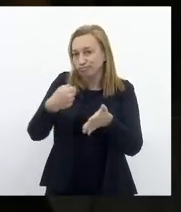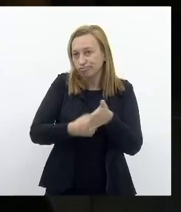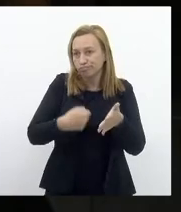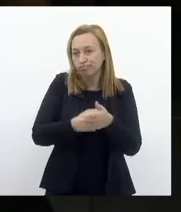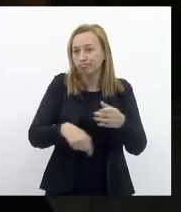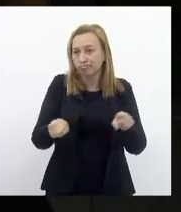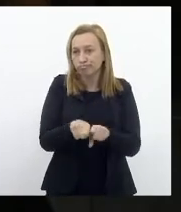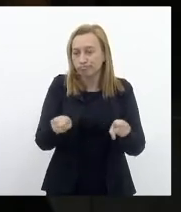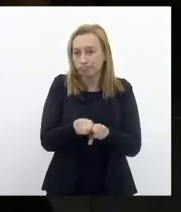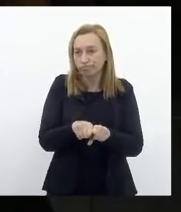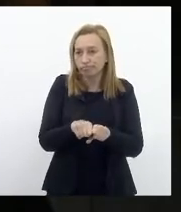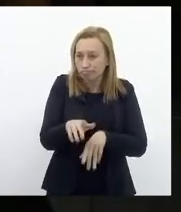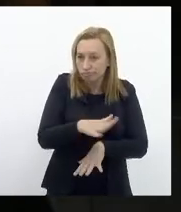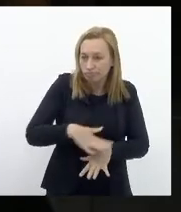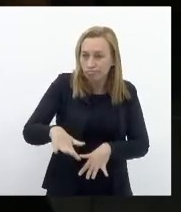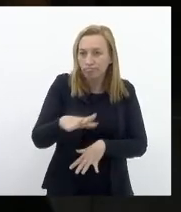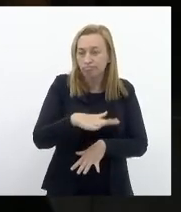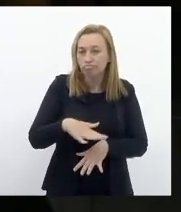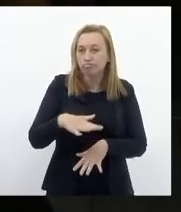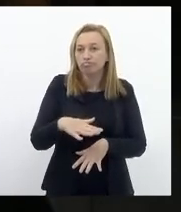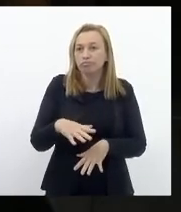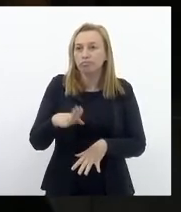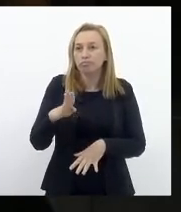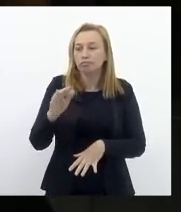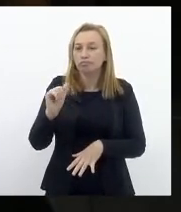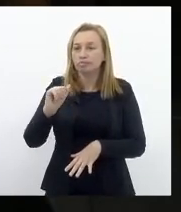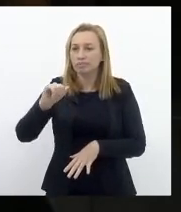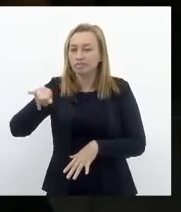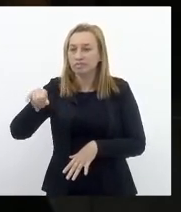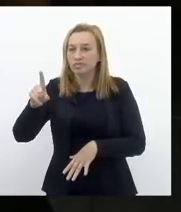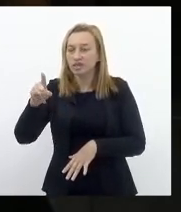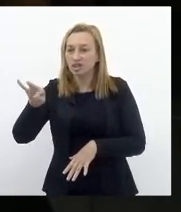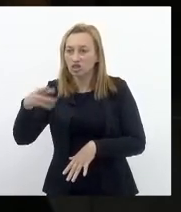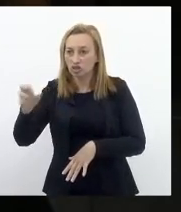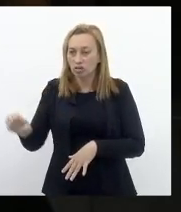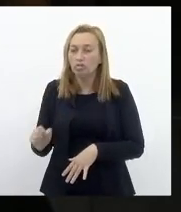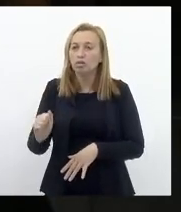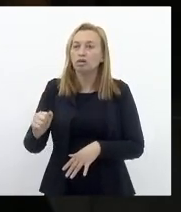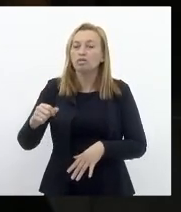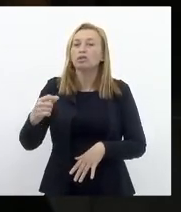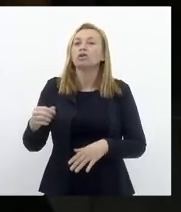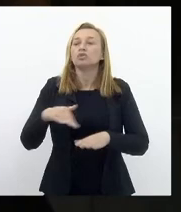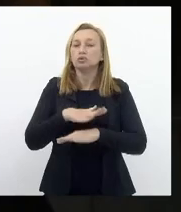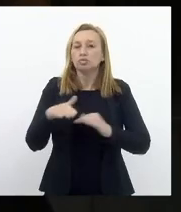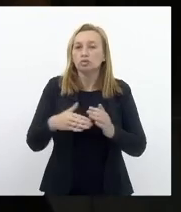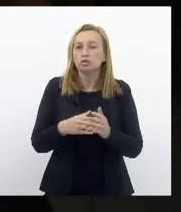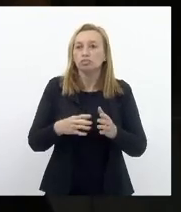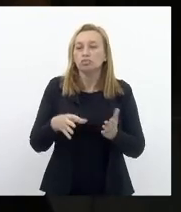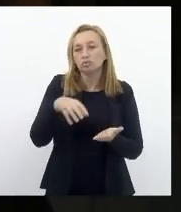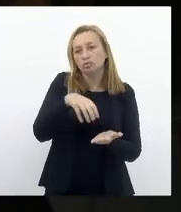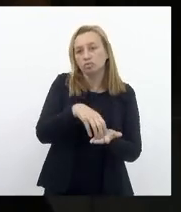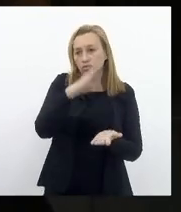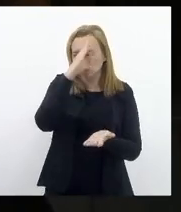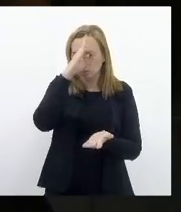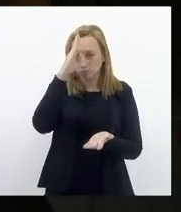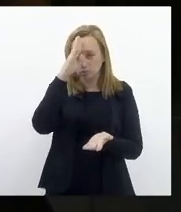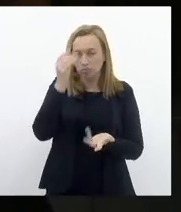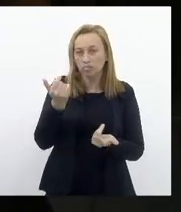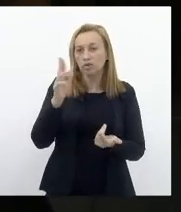área Para fazer O restaurante Universitário O bandejão Para toda a comunidade Acadêmica da UF E não apenas da UF Mas também Do